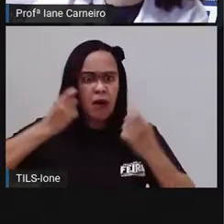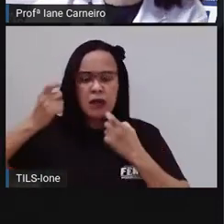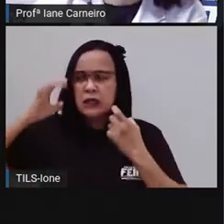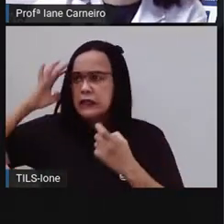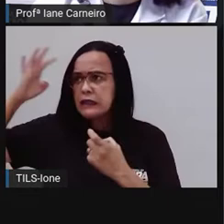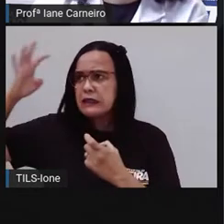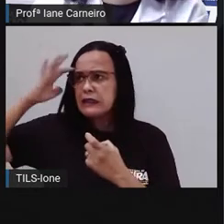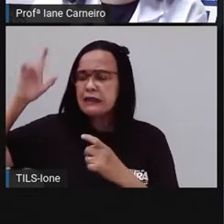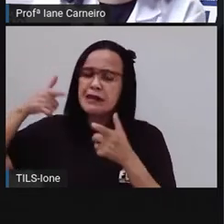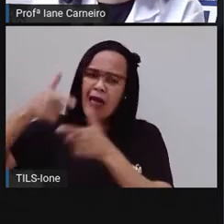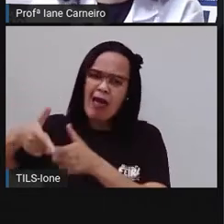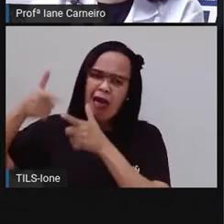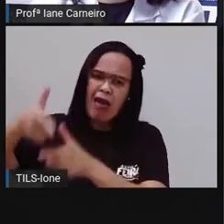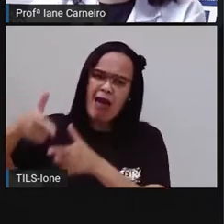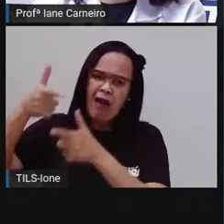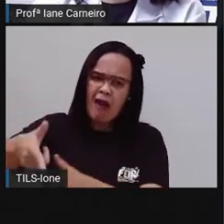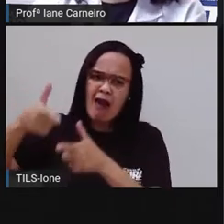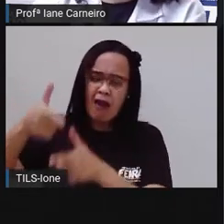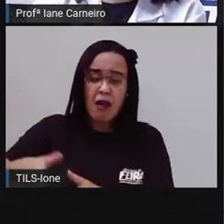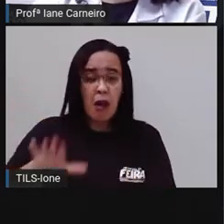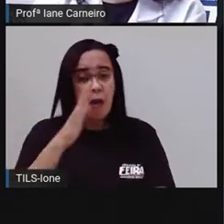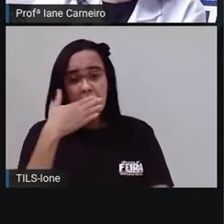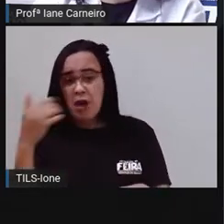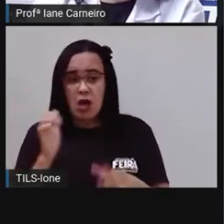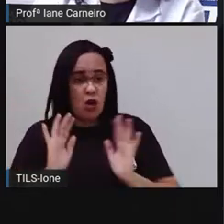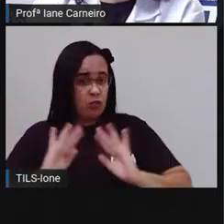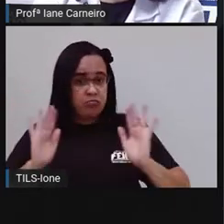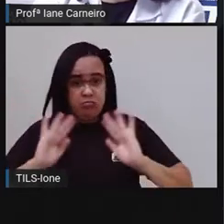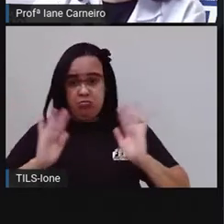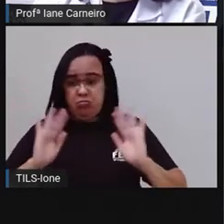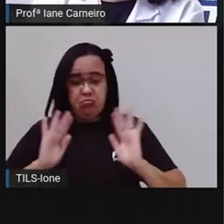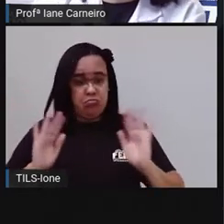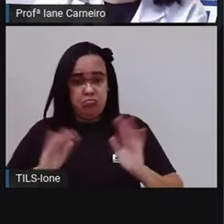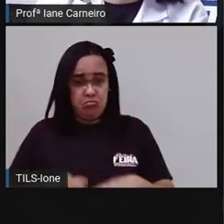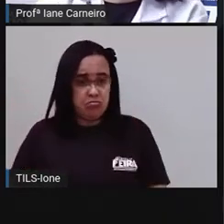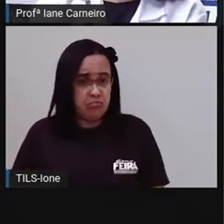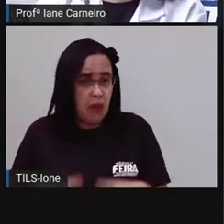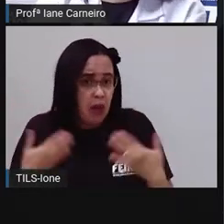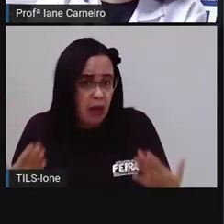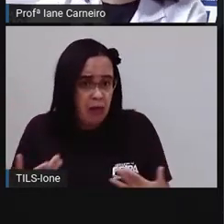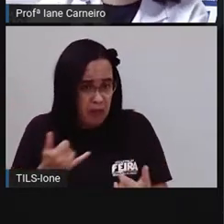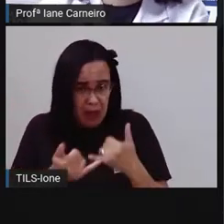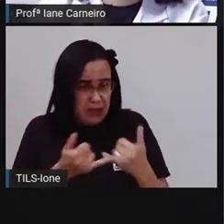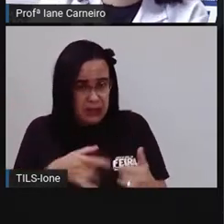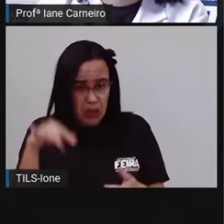gozação. Melhor não participar do que ficar parecendo um bobão.